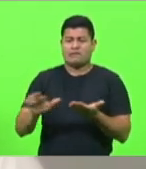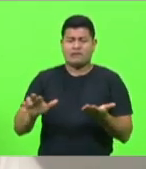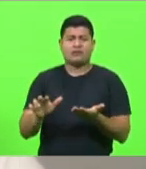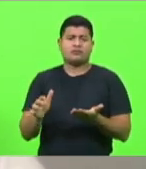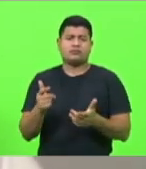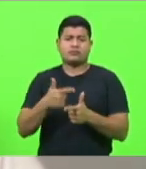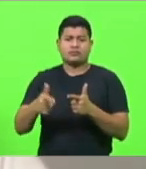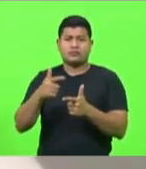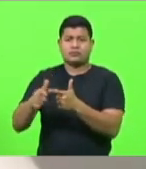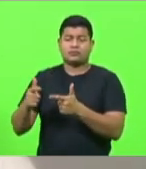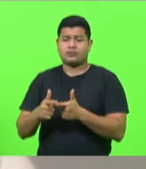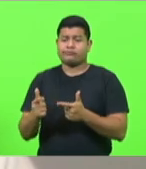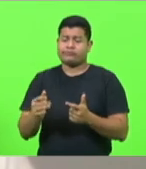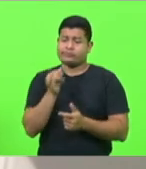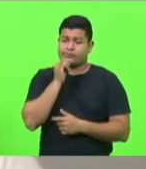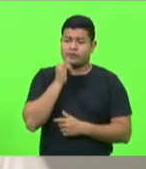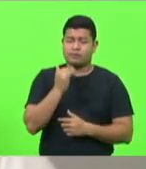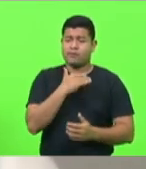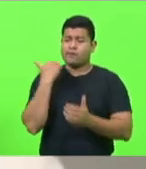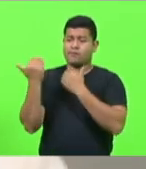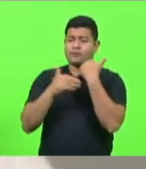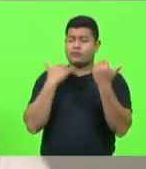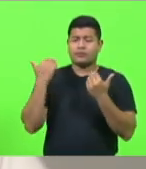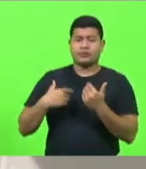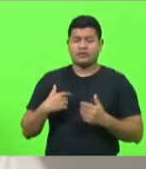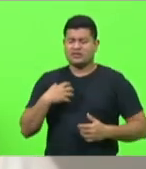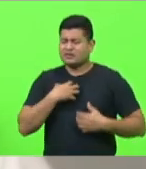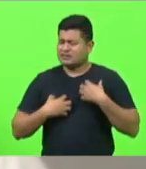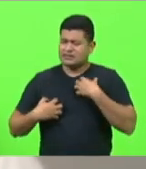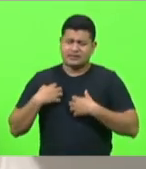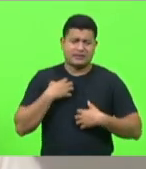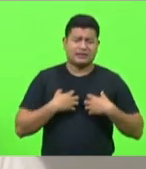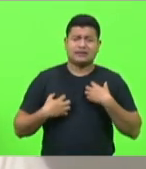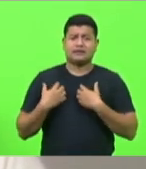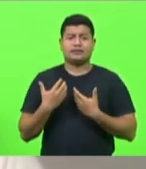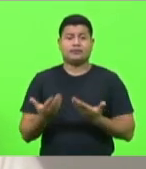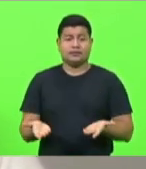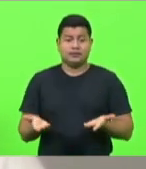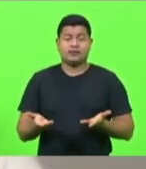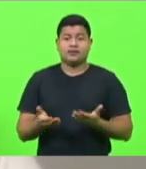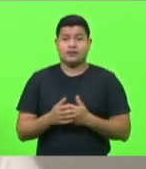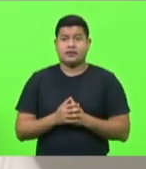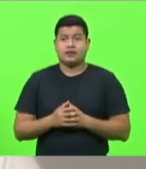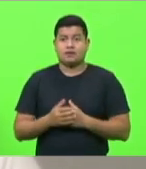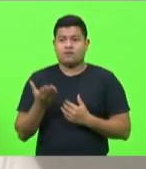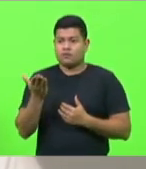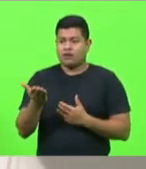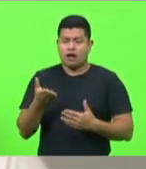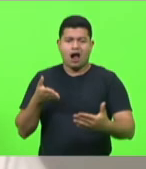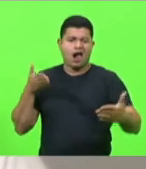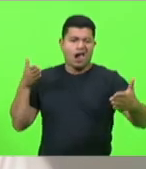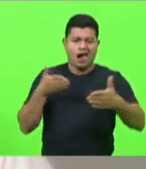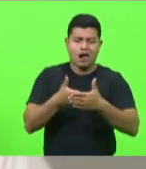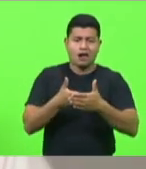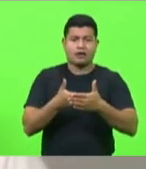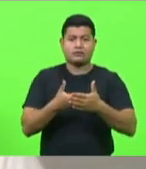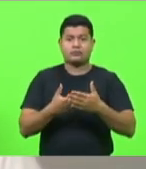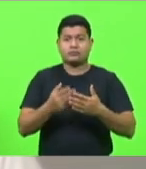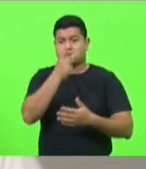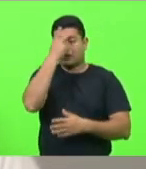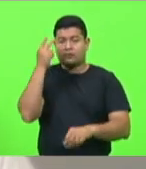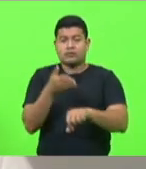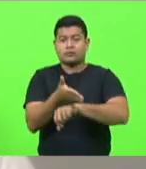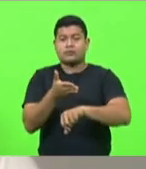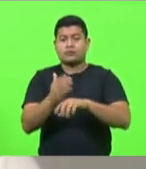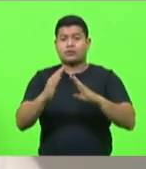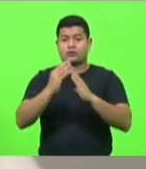perderem parentes e entes queridos. Então, não. Não prive as pessoas, especialmente nesse momento. E eu tenho visto algo